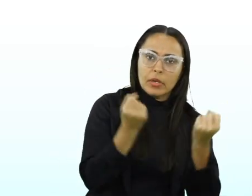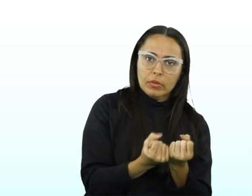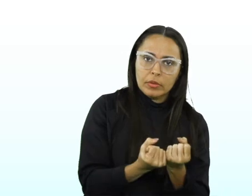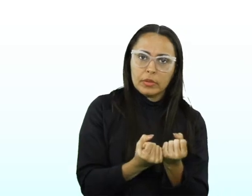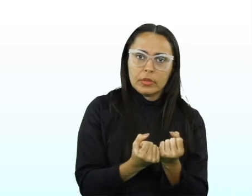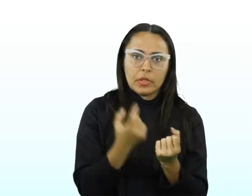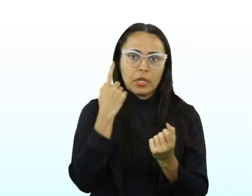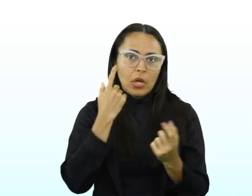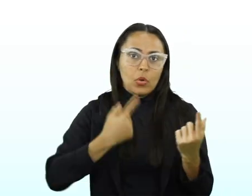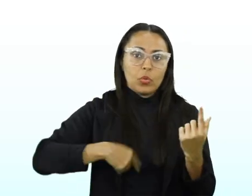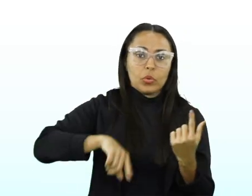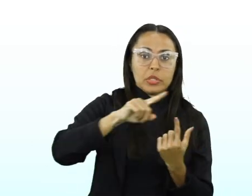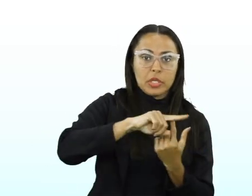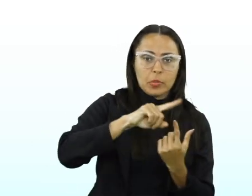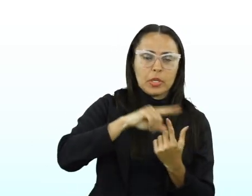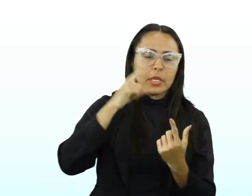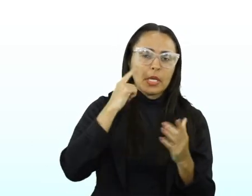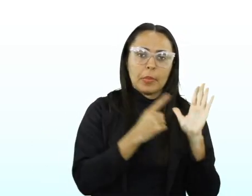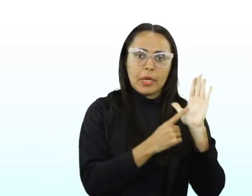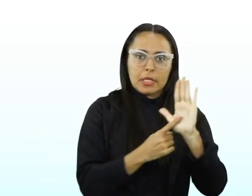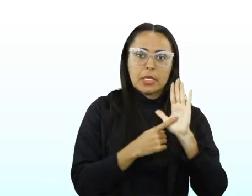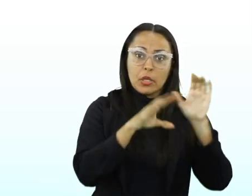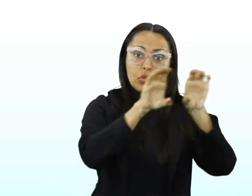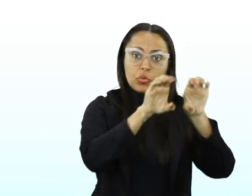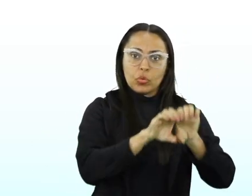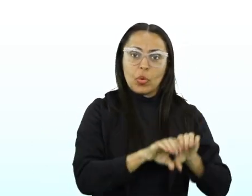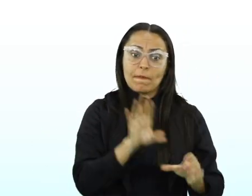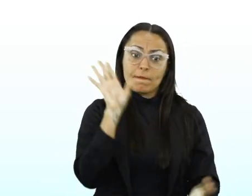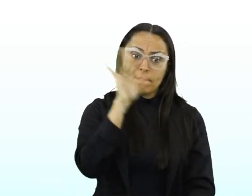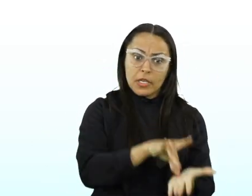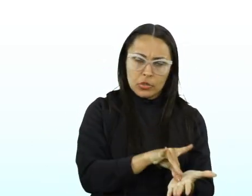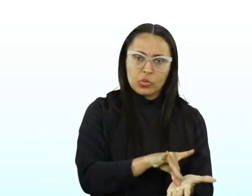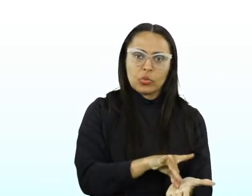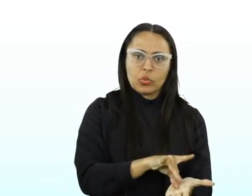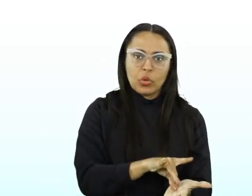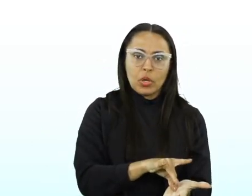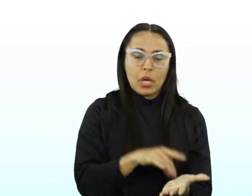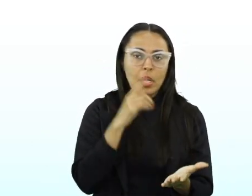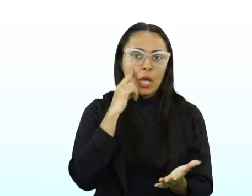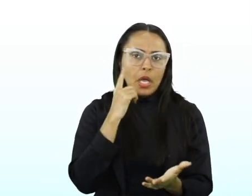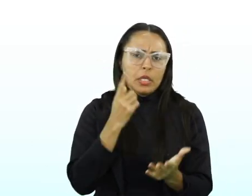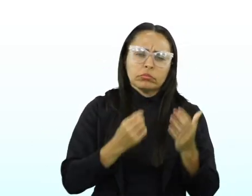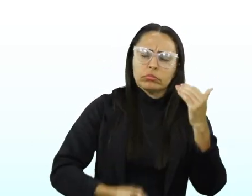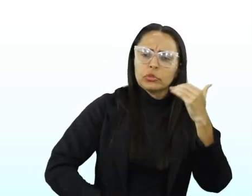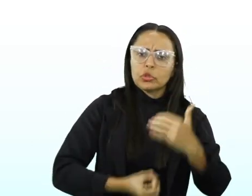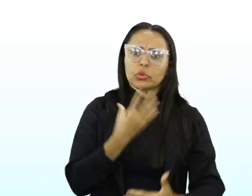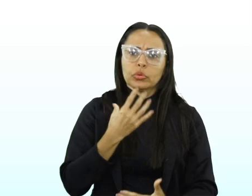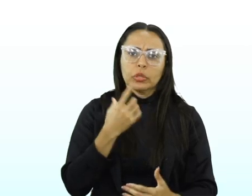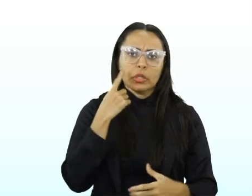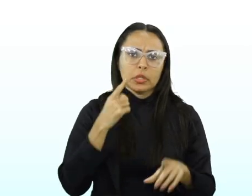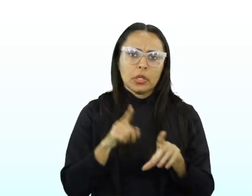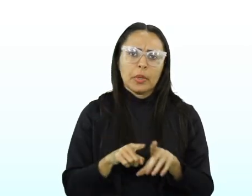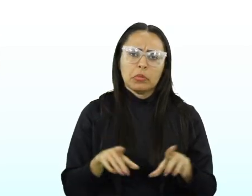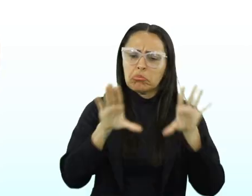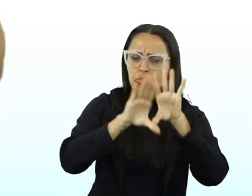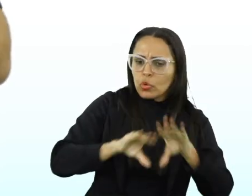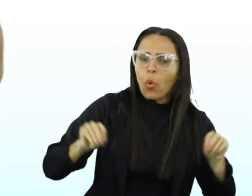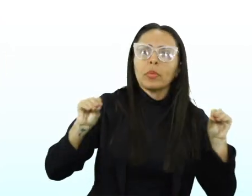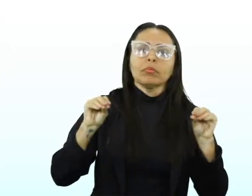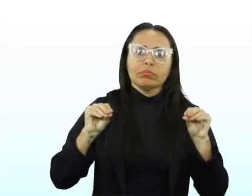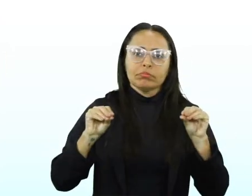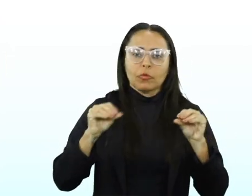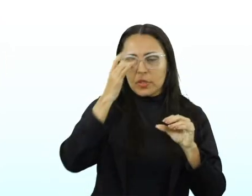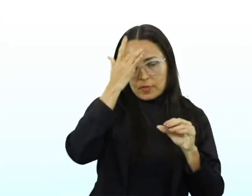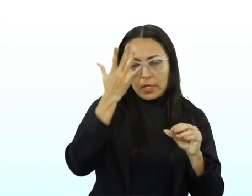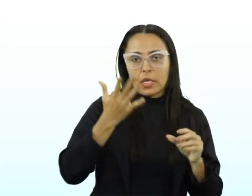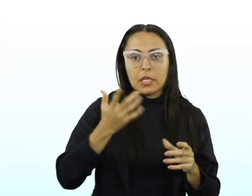Os tipos, eles apresentam estrutura fixa, os gêneros nem tanto. Os gêneros surgem como também desaparecem, com uma facilidade